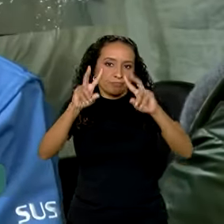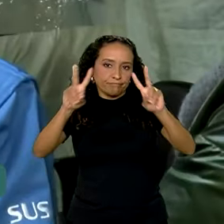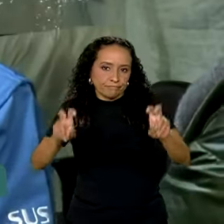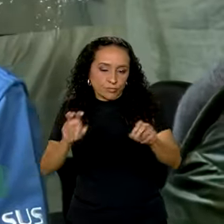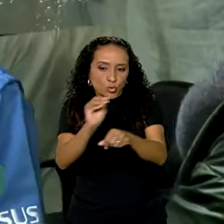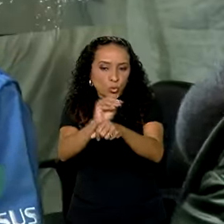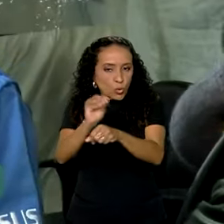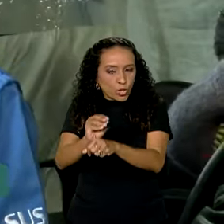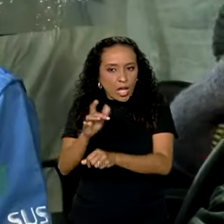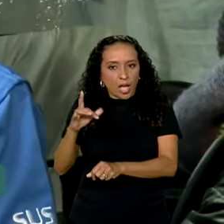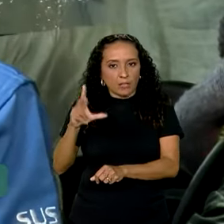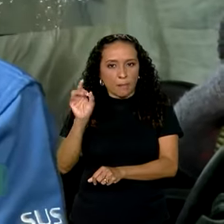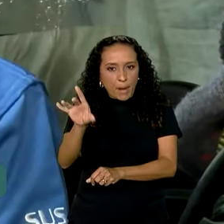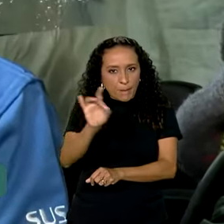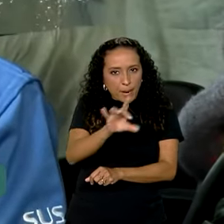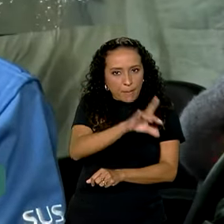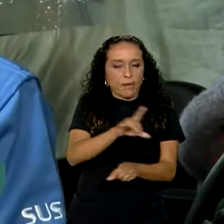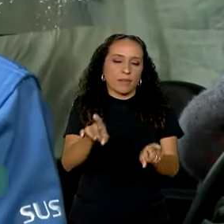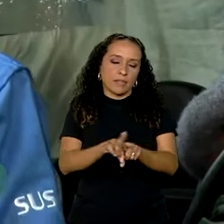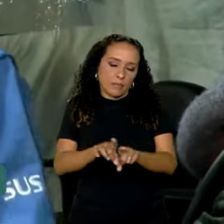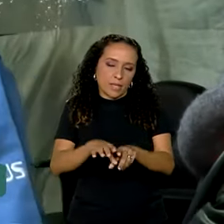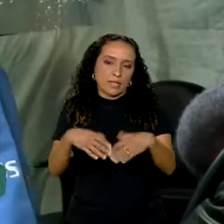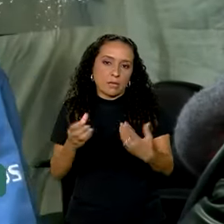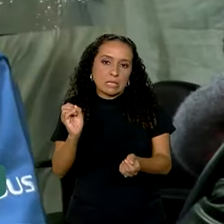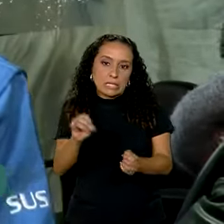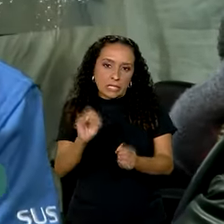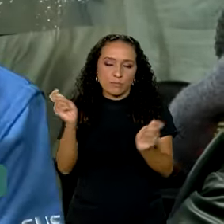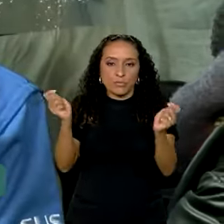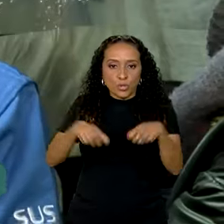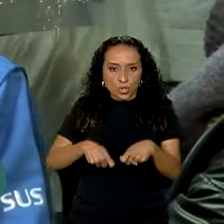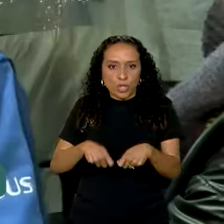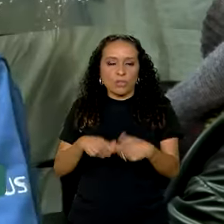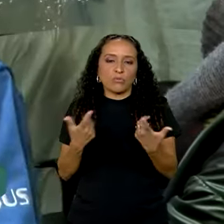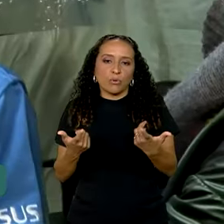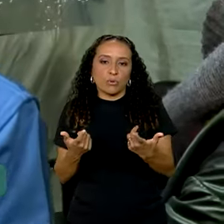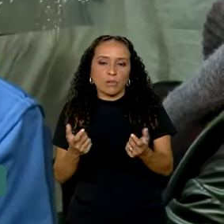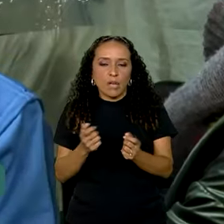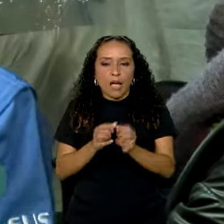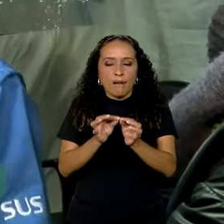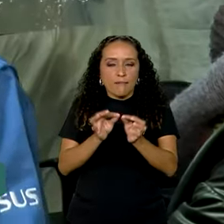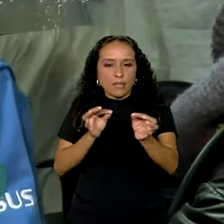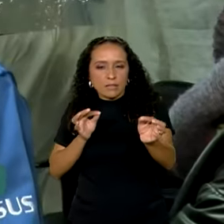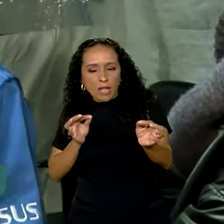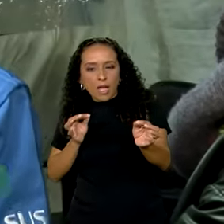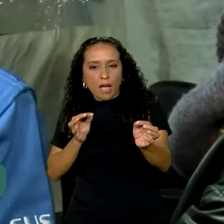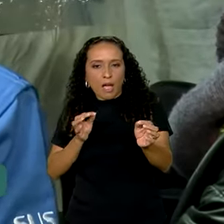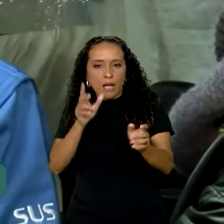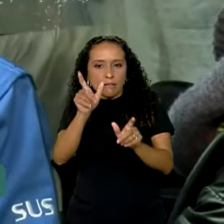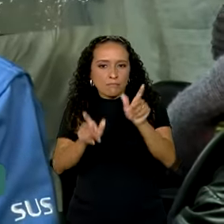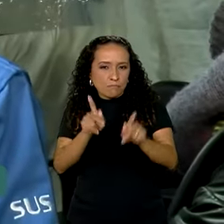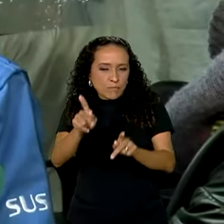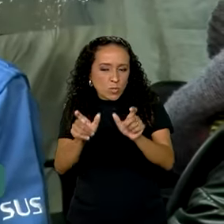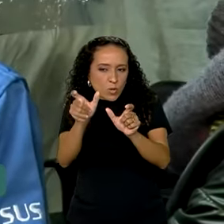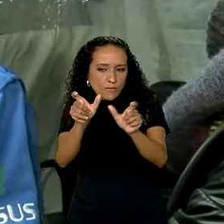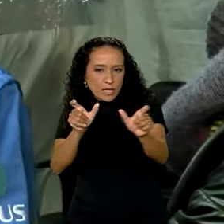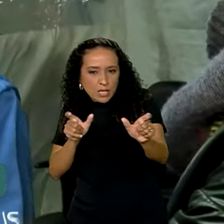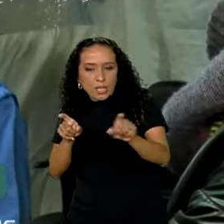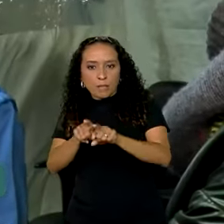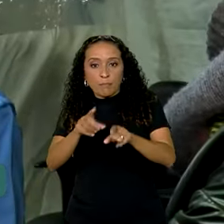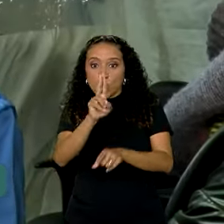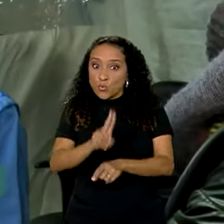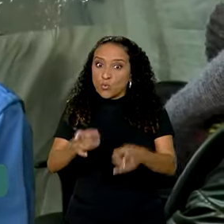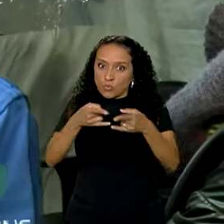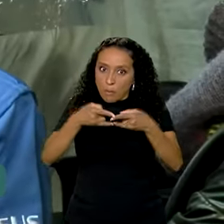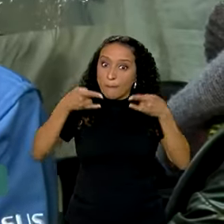cuidado individual, né? Então, se for possível, um pouco ali do afastamento entre as pessoas, o uso de